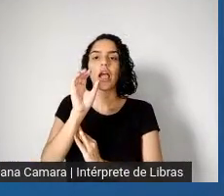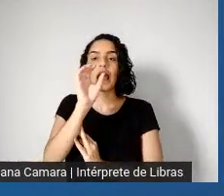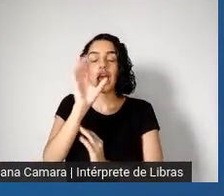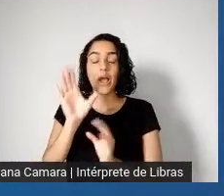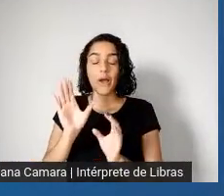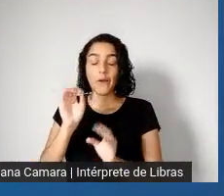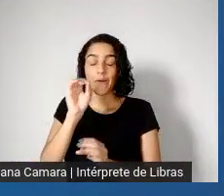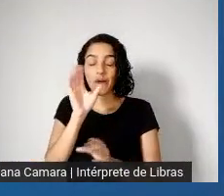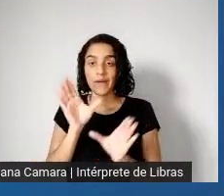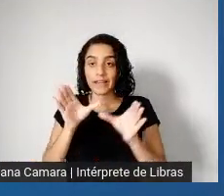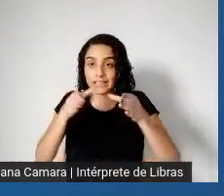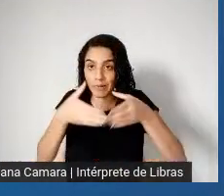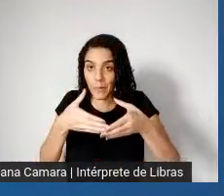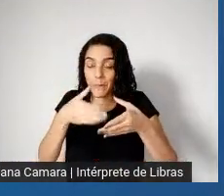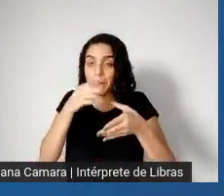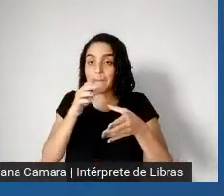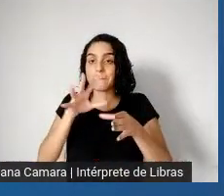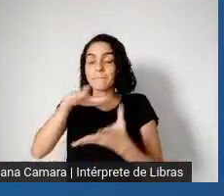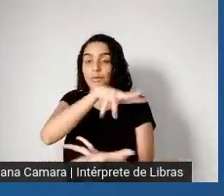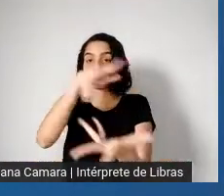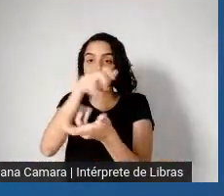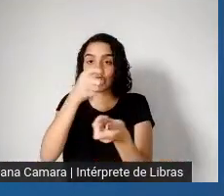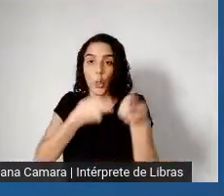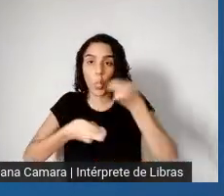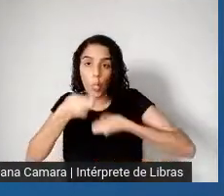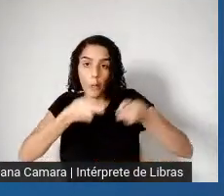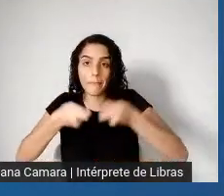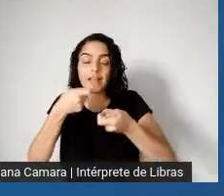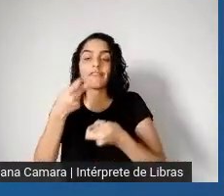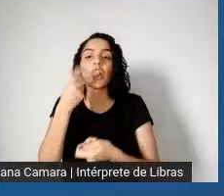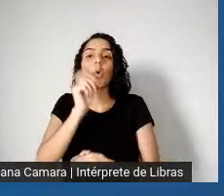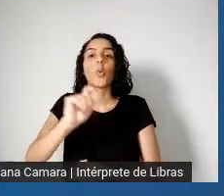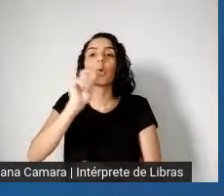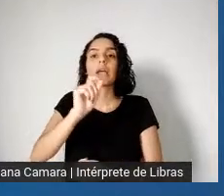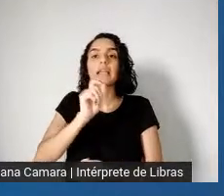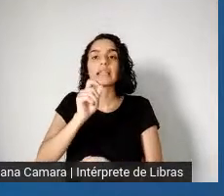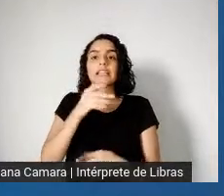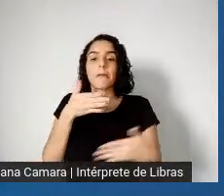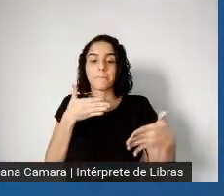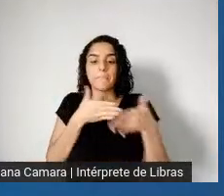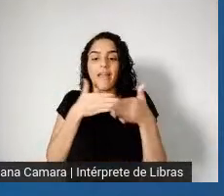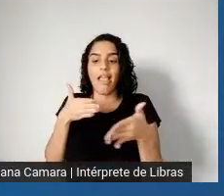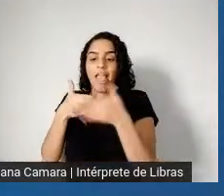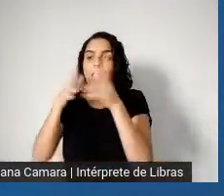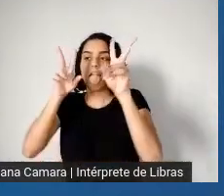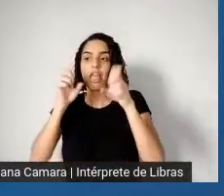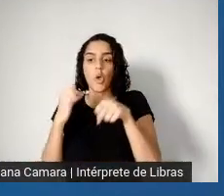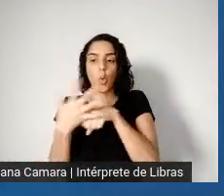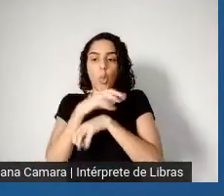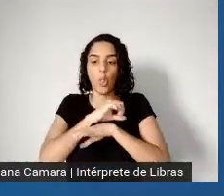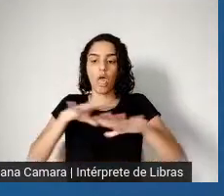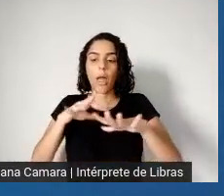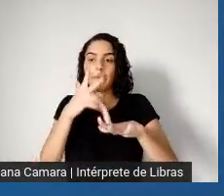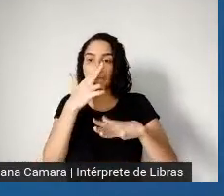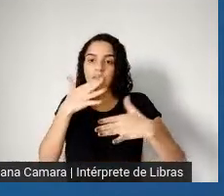nenhuma bolivariana, falando que as barreiras comerciais relacionadas à pandemia estão aumentando. 75%